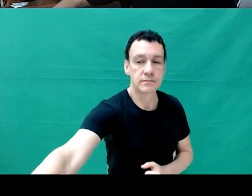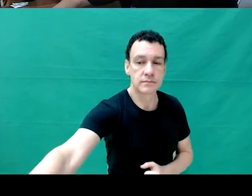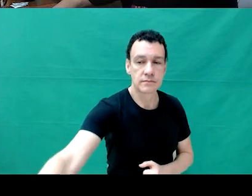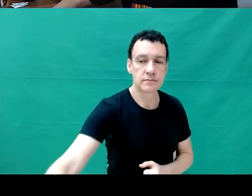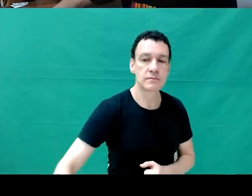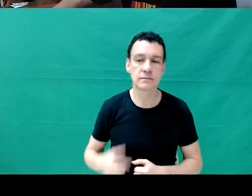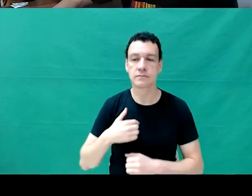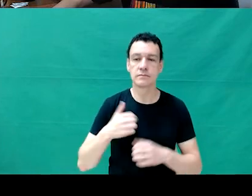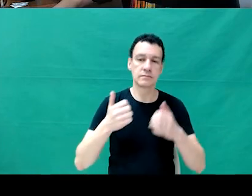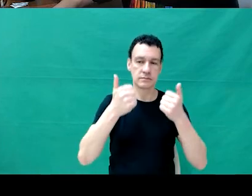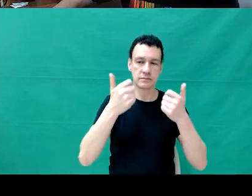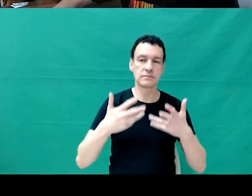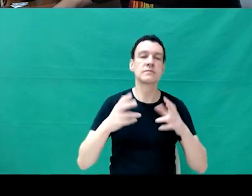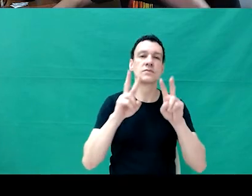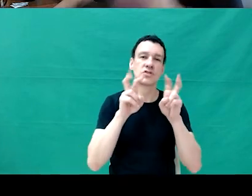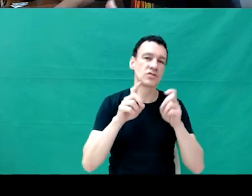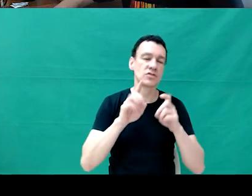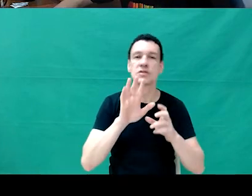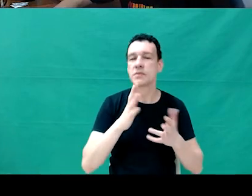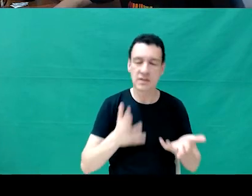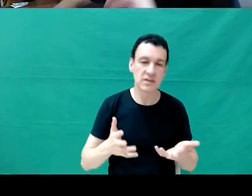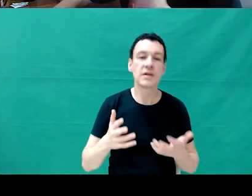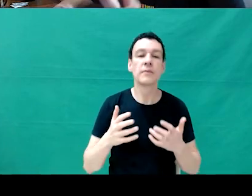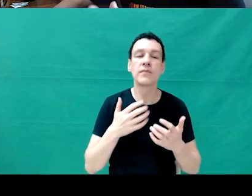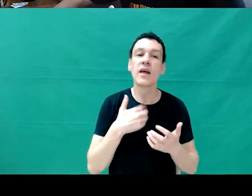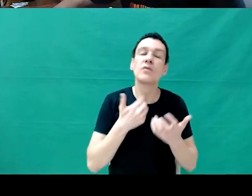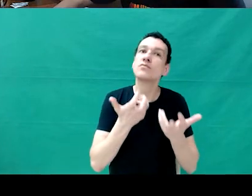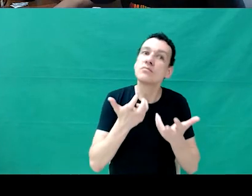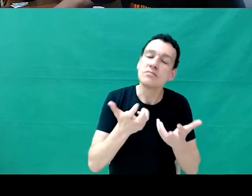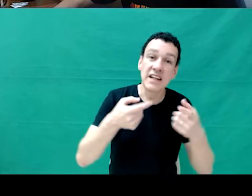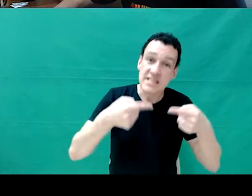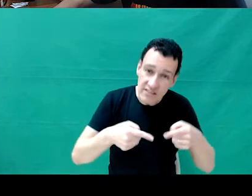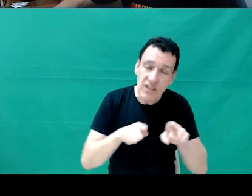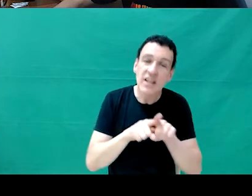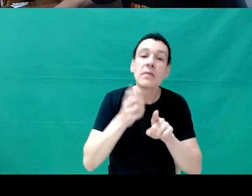as pessoas... pessoas... A gente precisa... Depois de a gente ter...